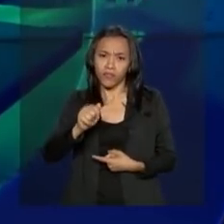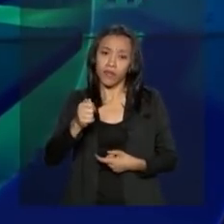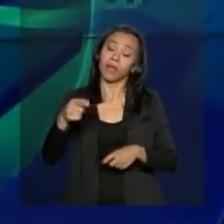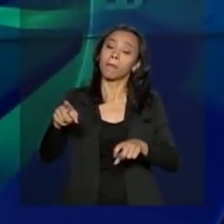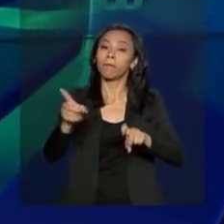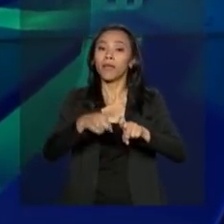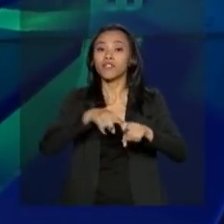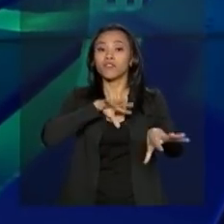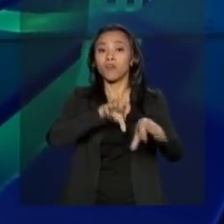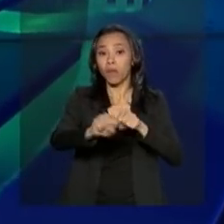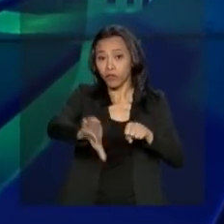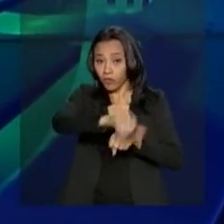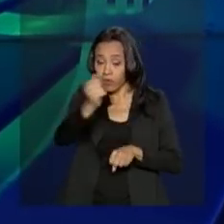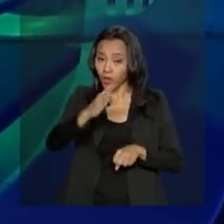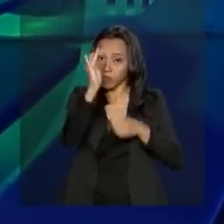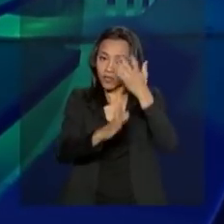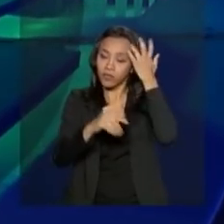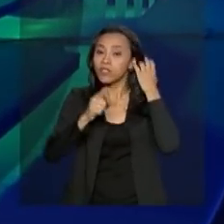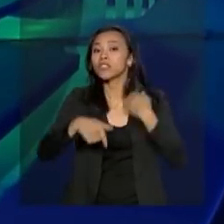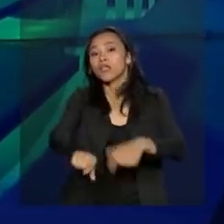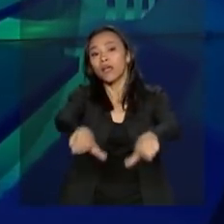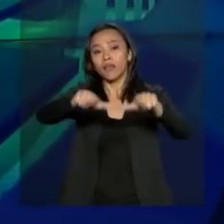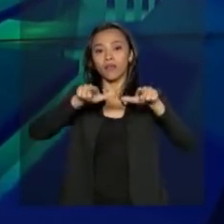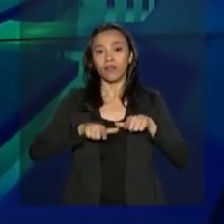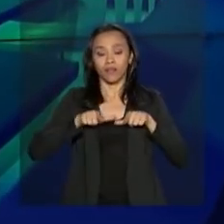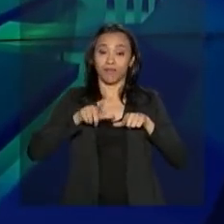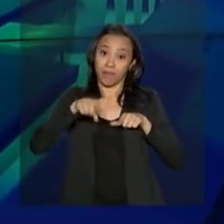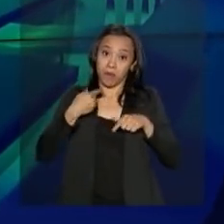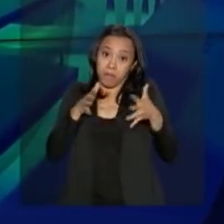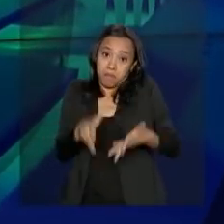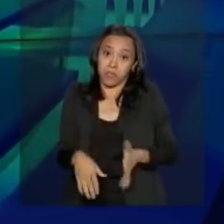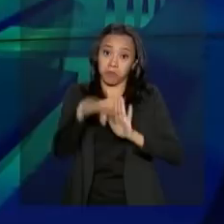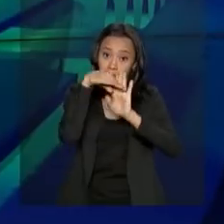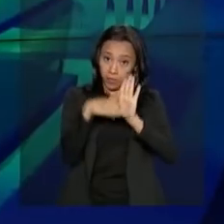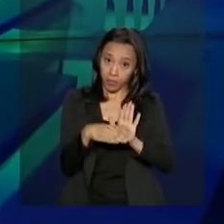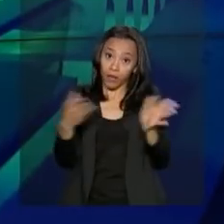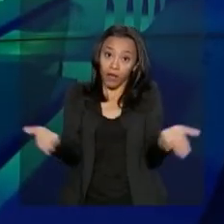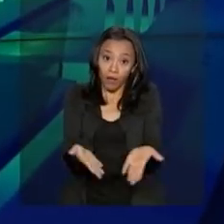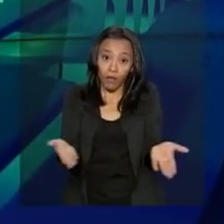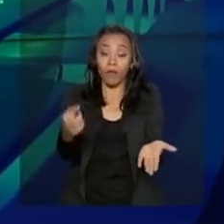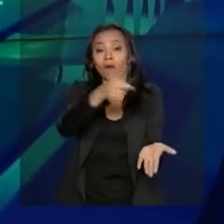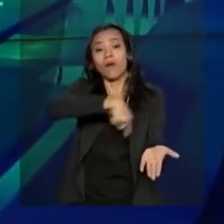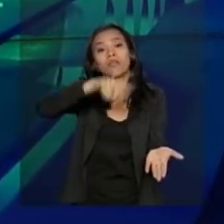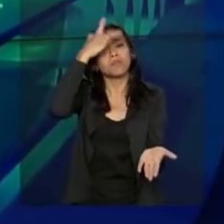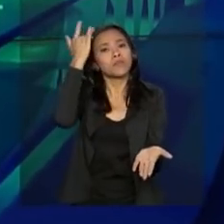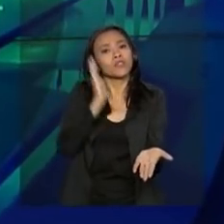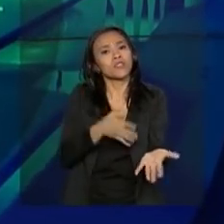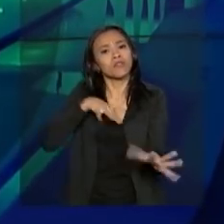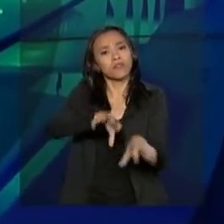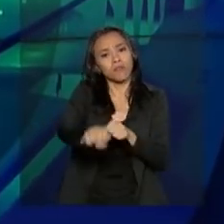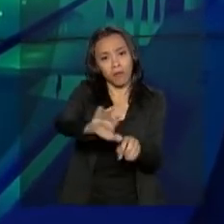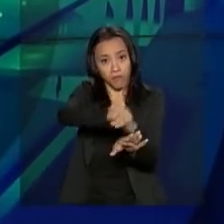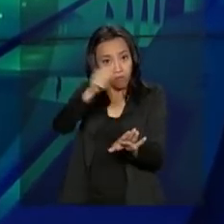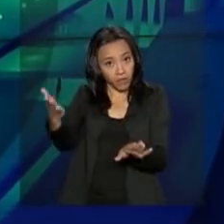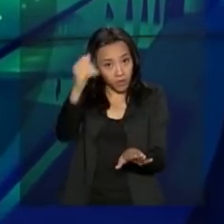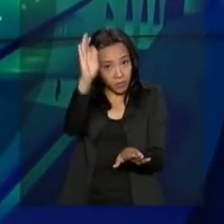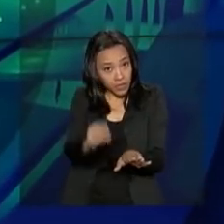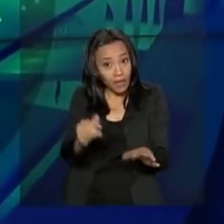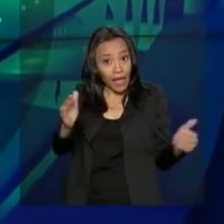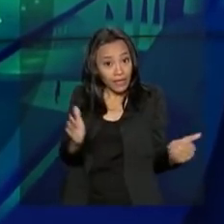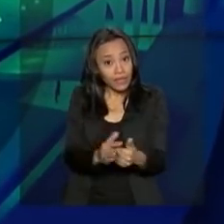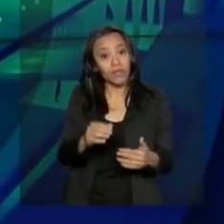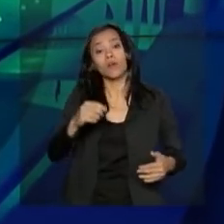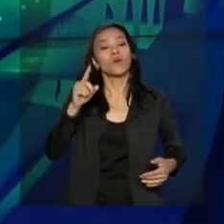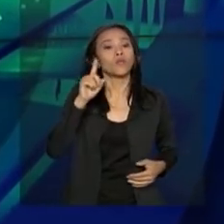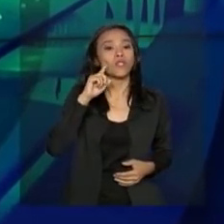que já enviaram a documentação para participar do Mais Médicos. Agora, os brasileiros graduados no exterior têm os dias 23